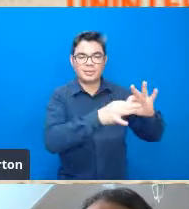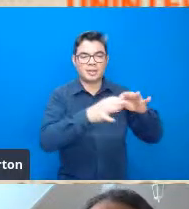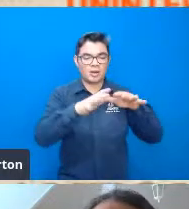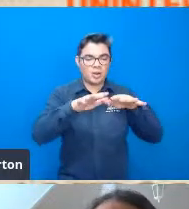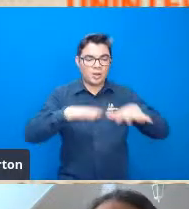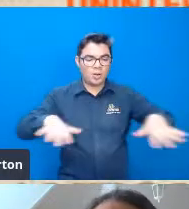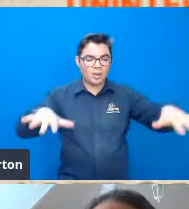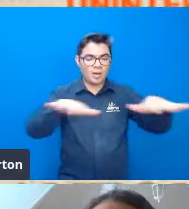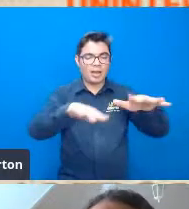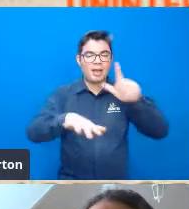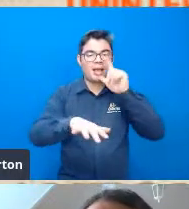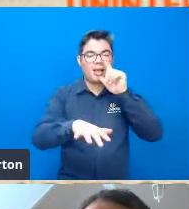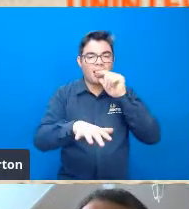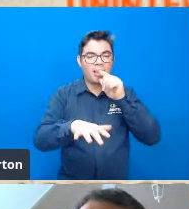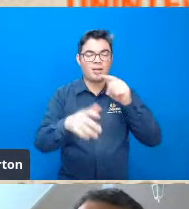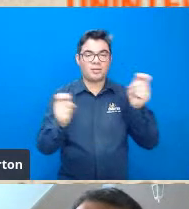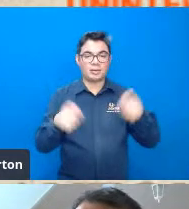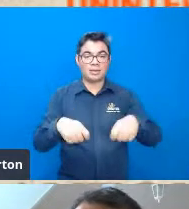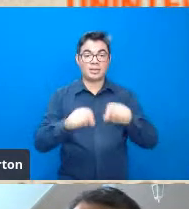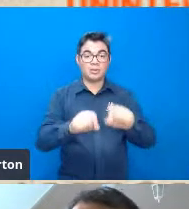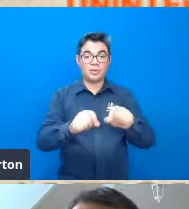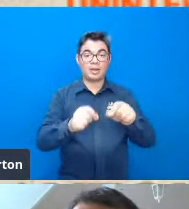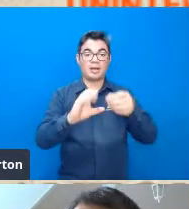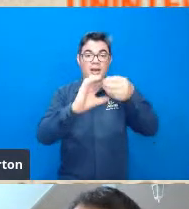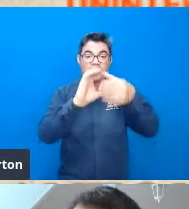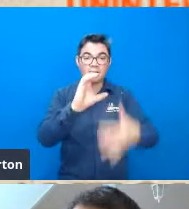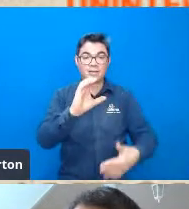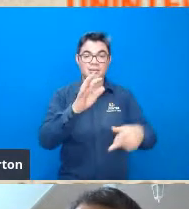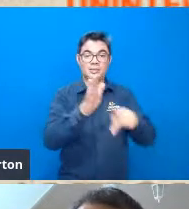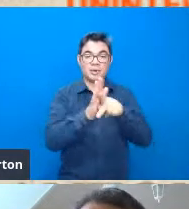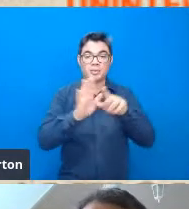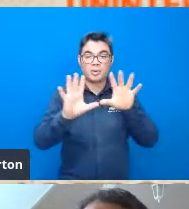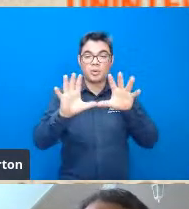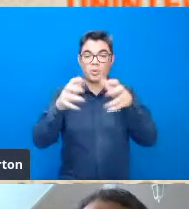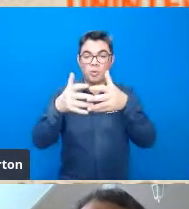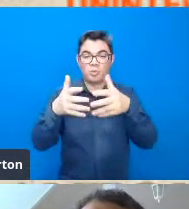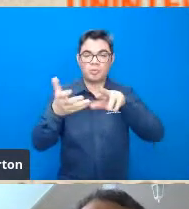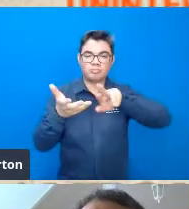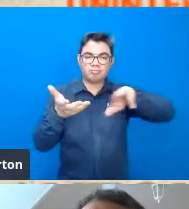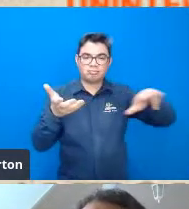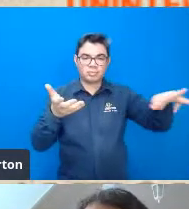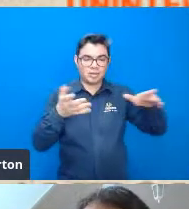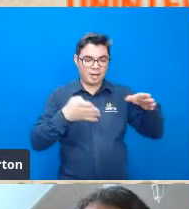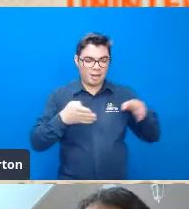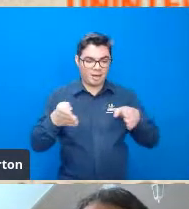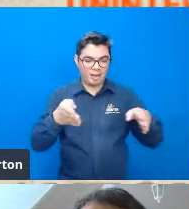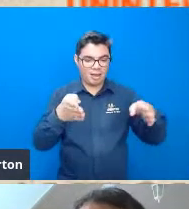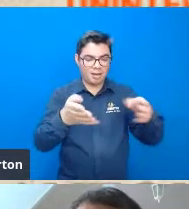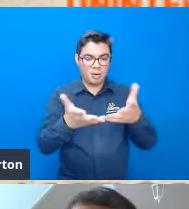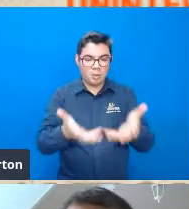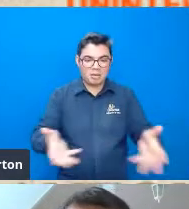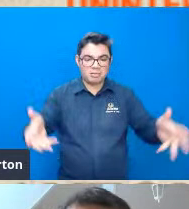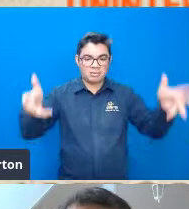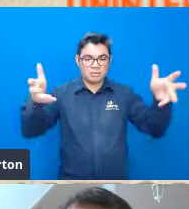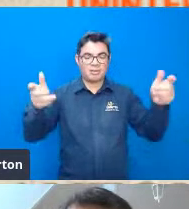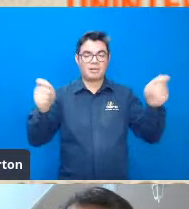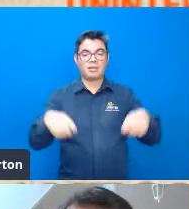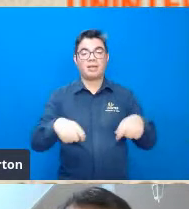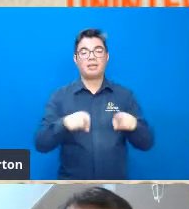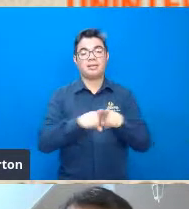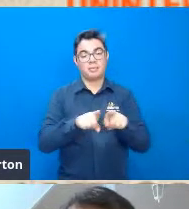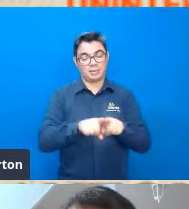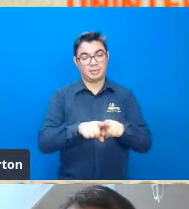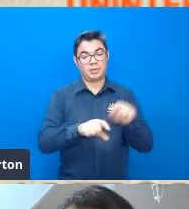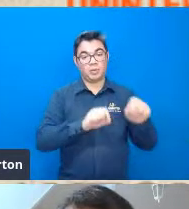processo de estabelecer uma classificação de determinado curso d'água num conjunto de uma bacia então o